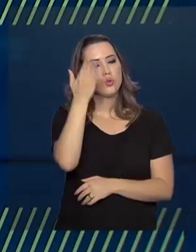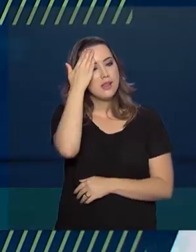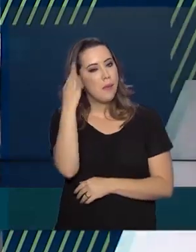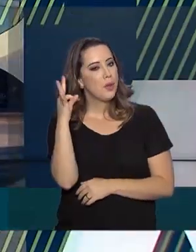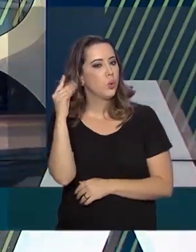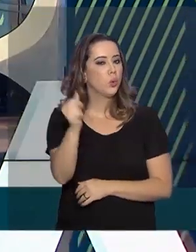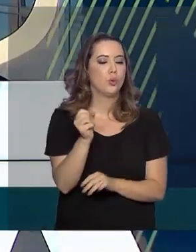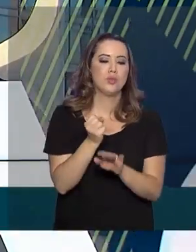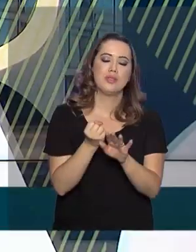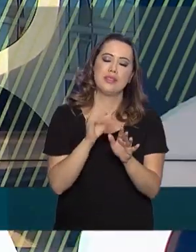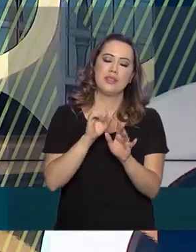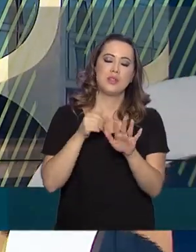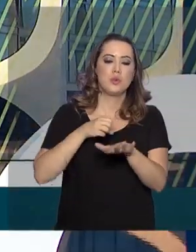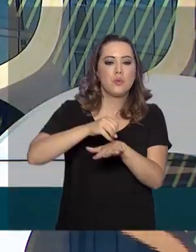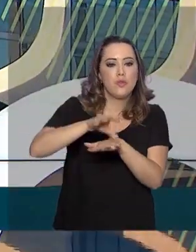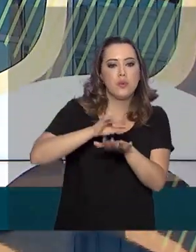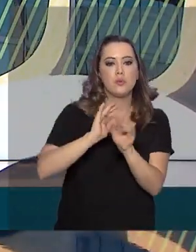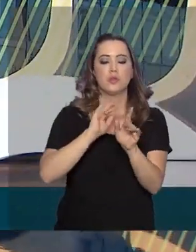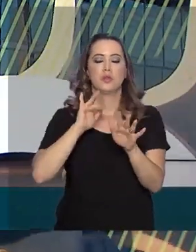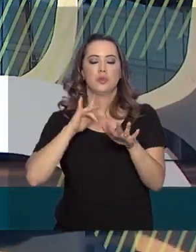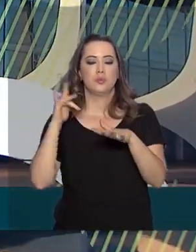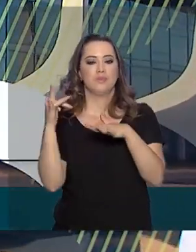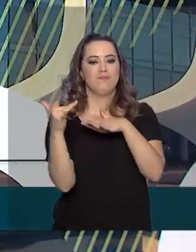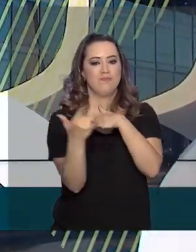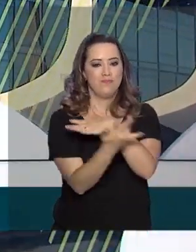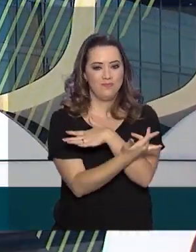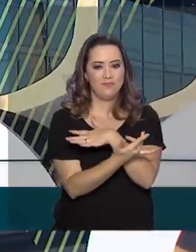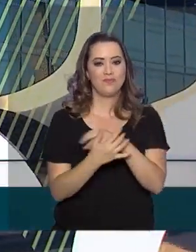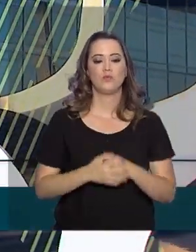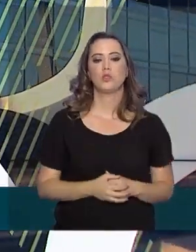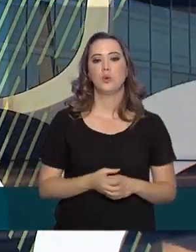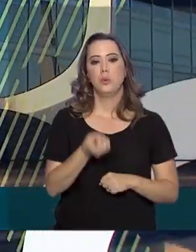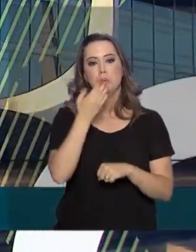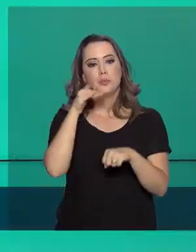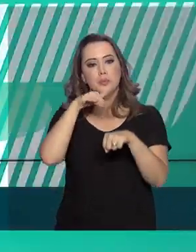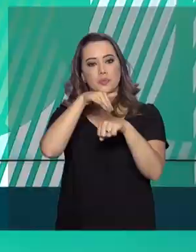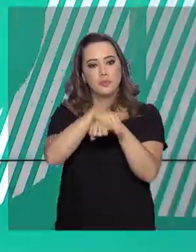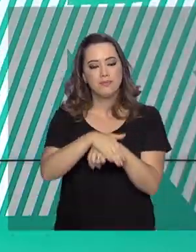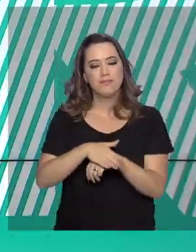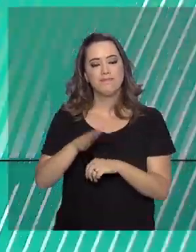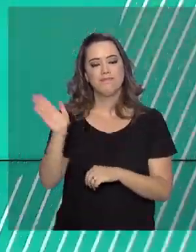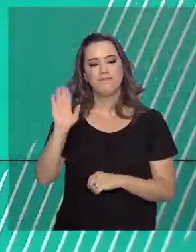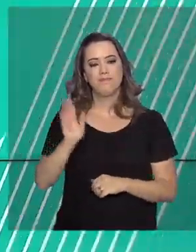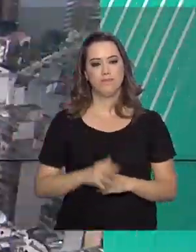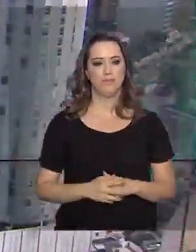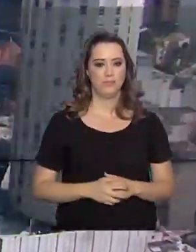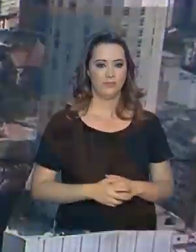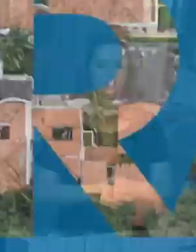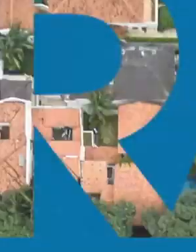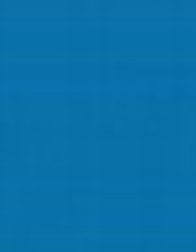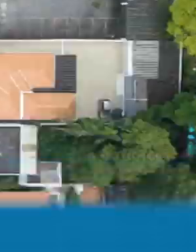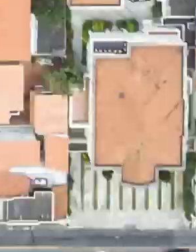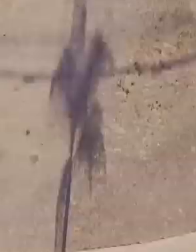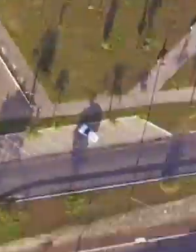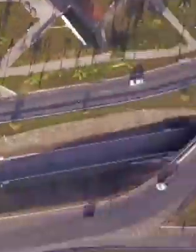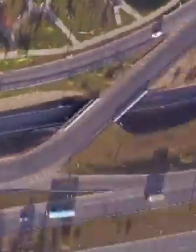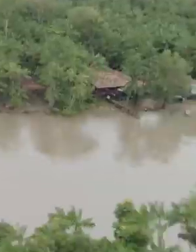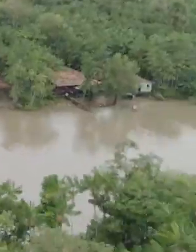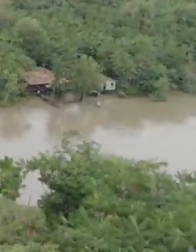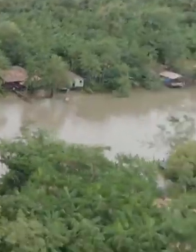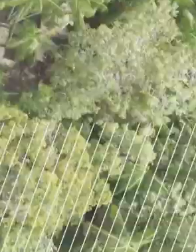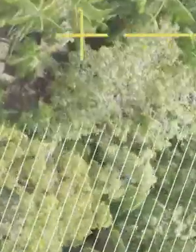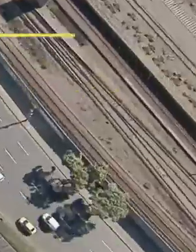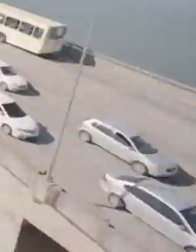bem informado sobre as notícias do governo federal nas nossas redes sociais. Uma boa noite para você e até amanhã. Tchau.